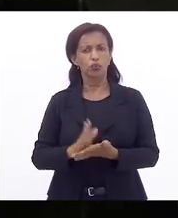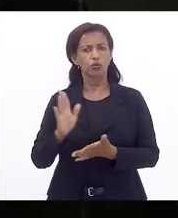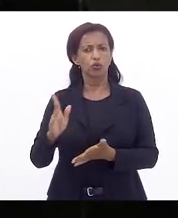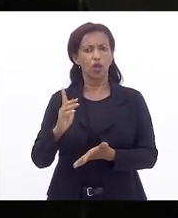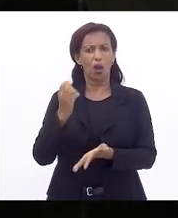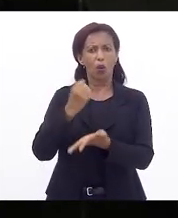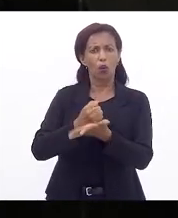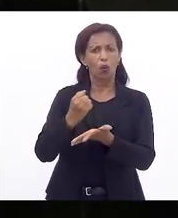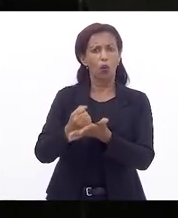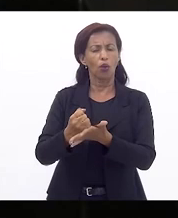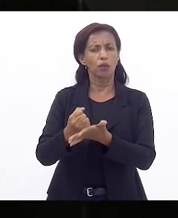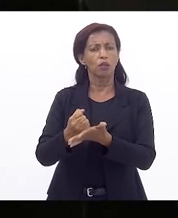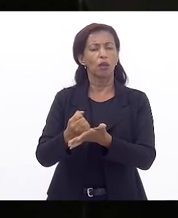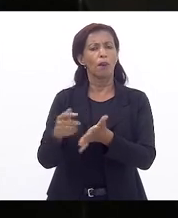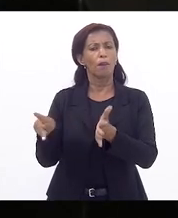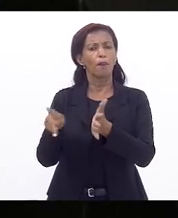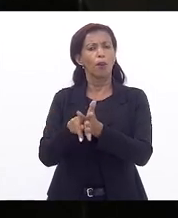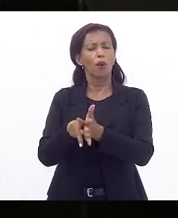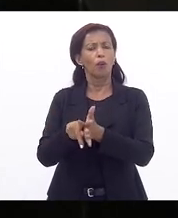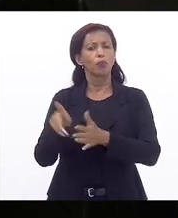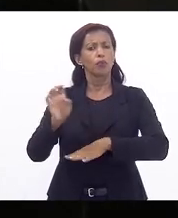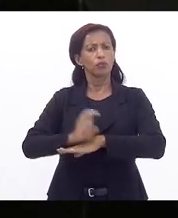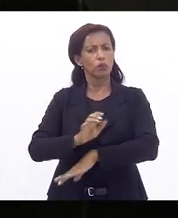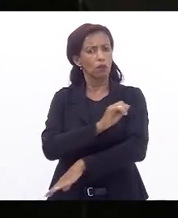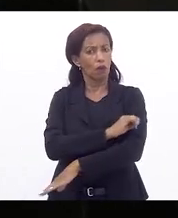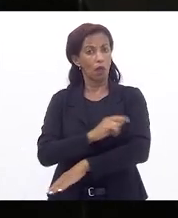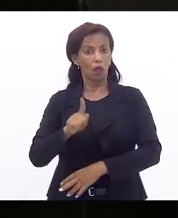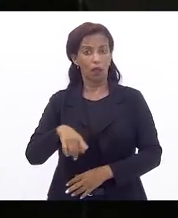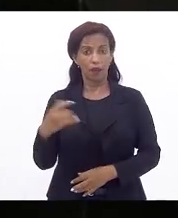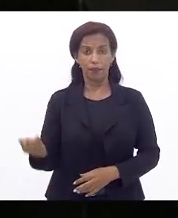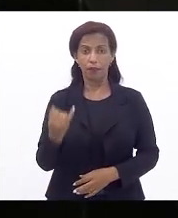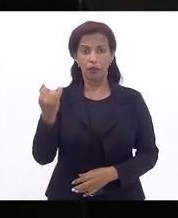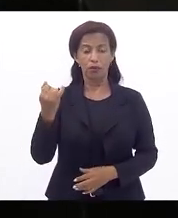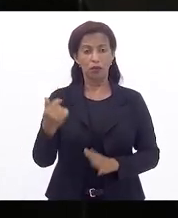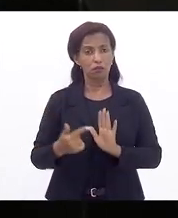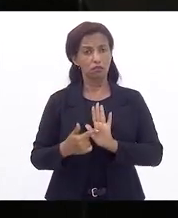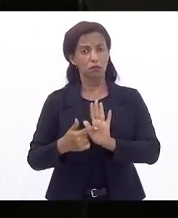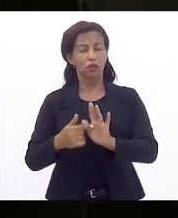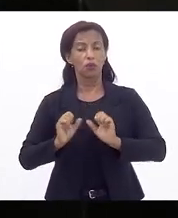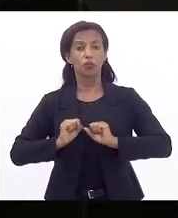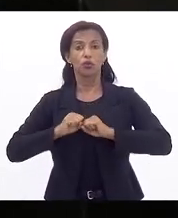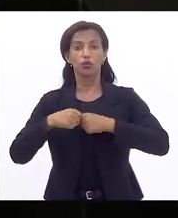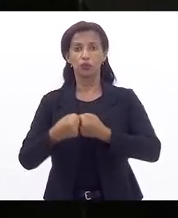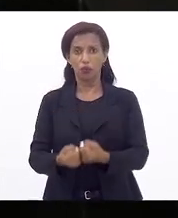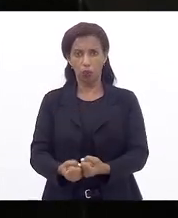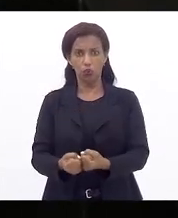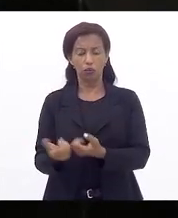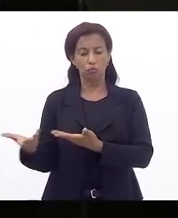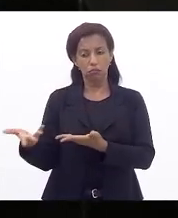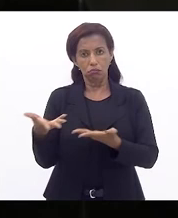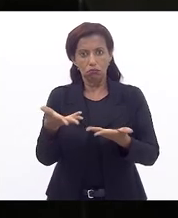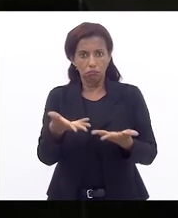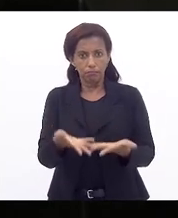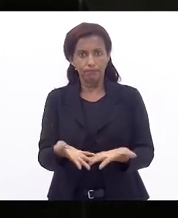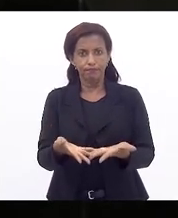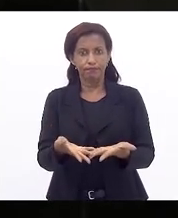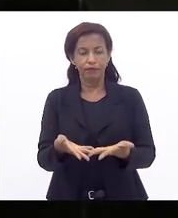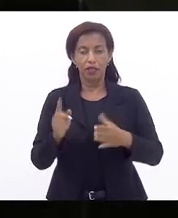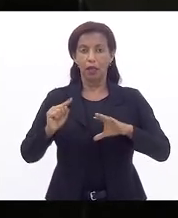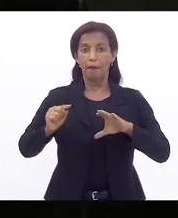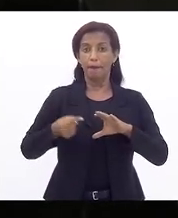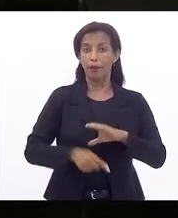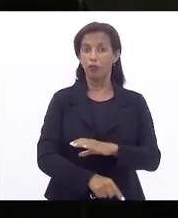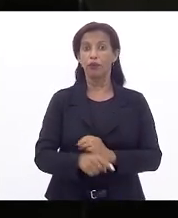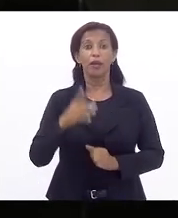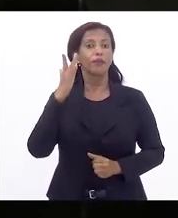contas públicas do Estado do Rio de Janeiro? É muito importante ressaltar um esforço que será aprofundado